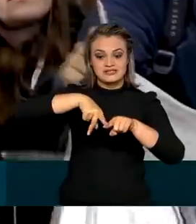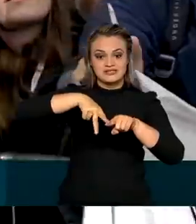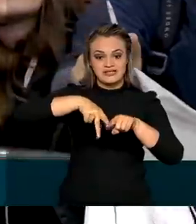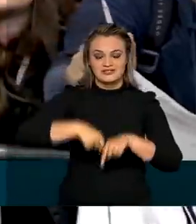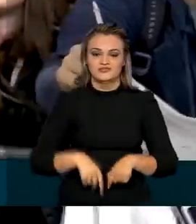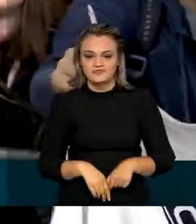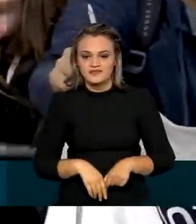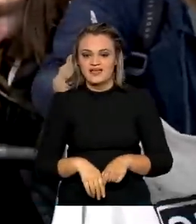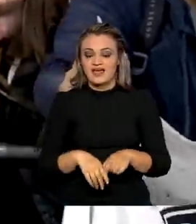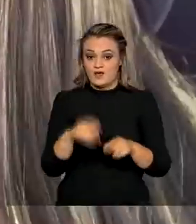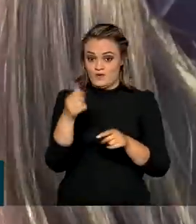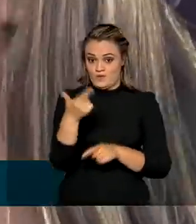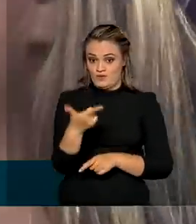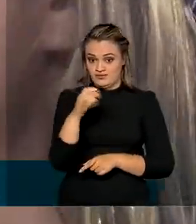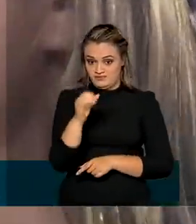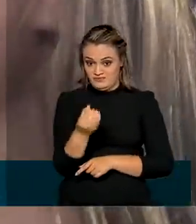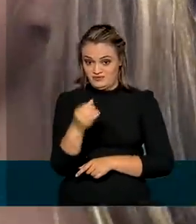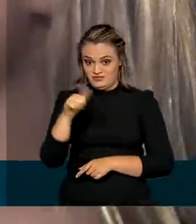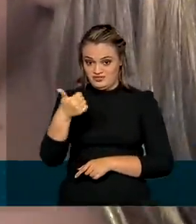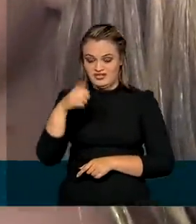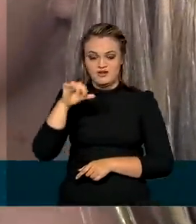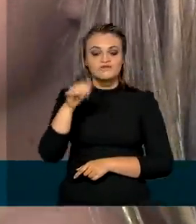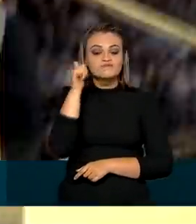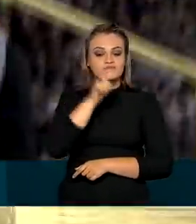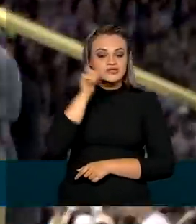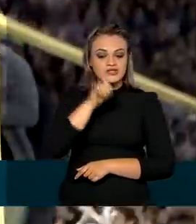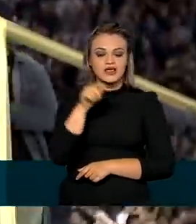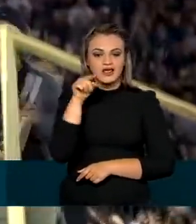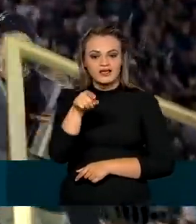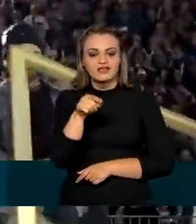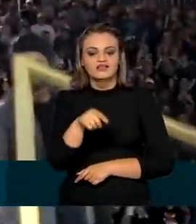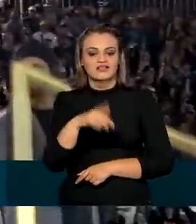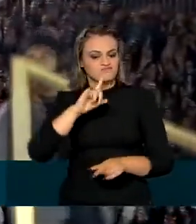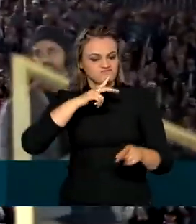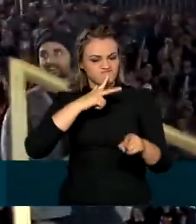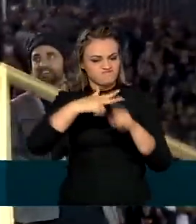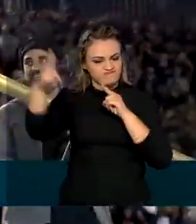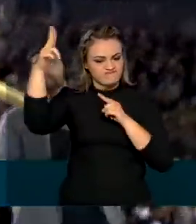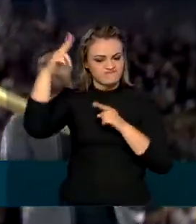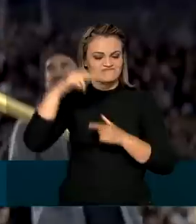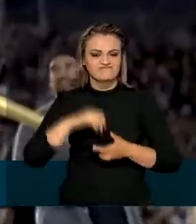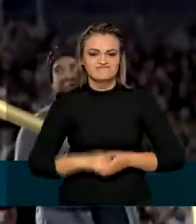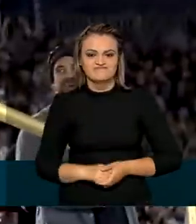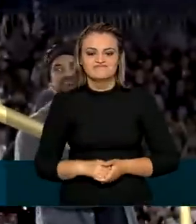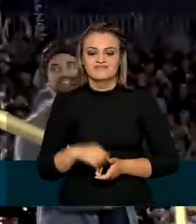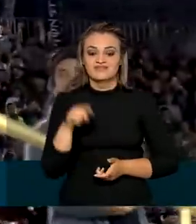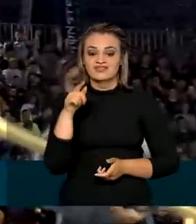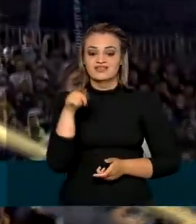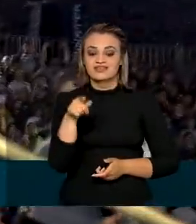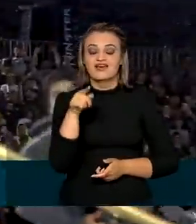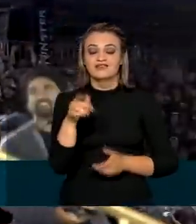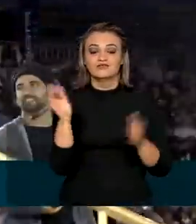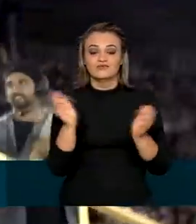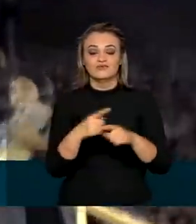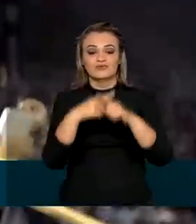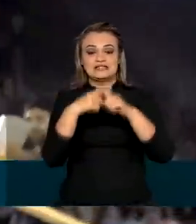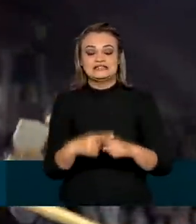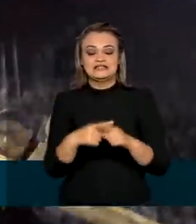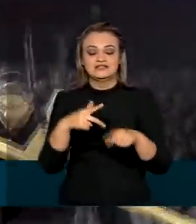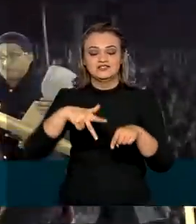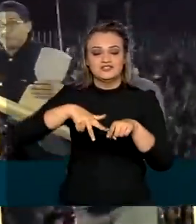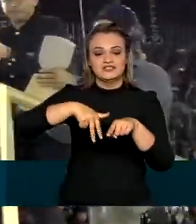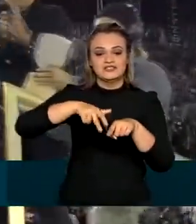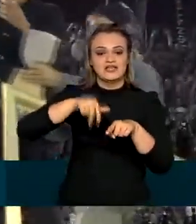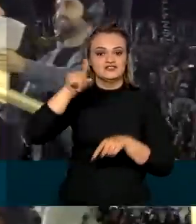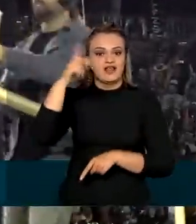E em 2019, as meninas do Brasil mandaram bem nessa competição da Liga de Skate Street